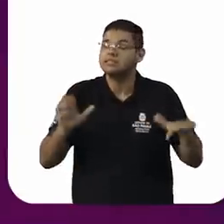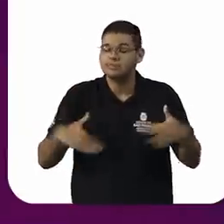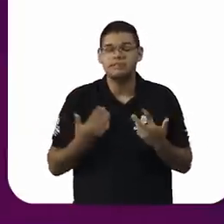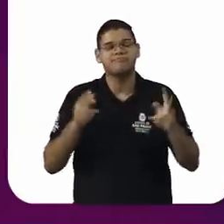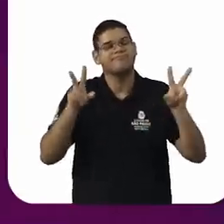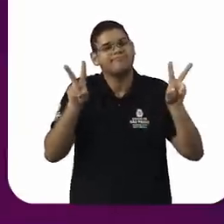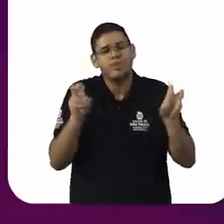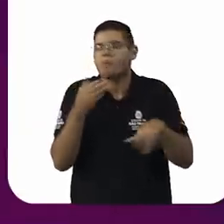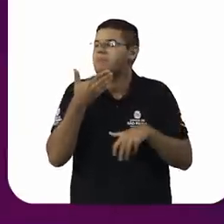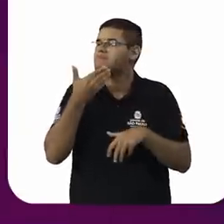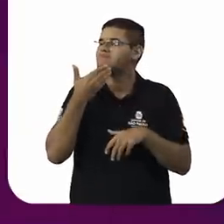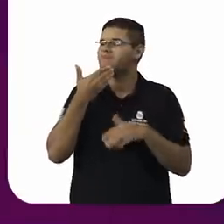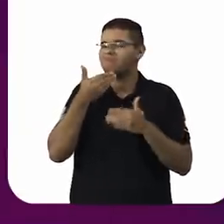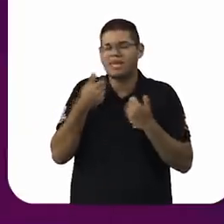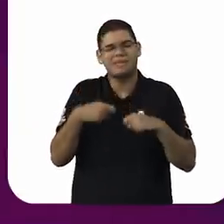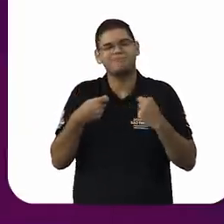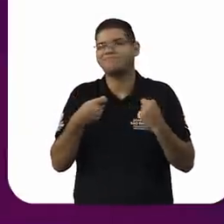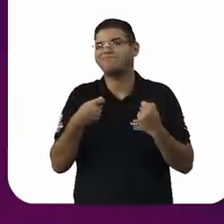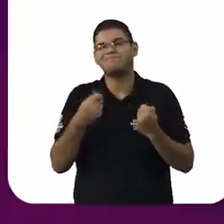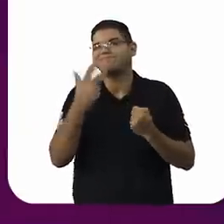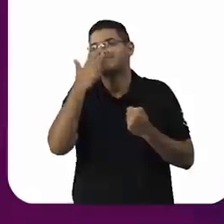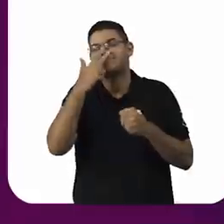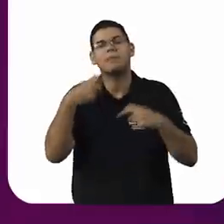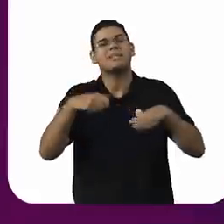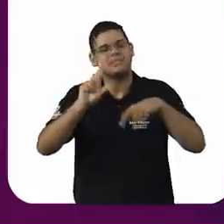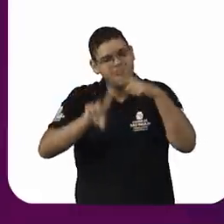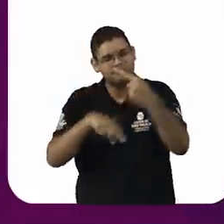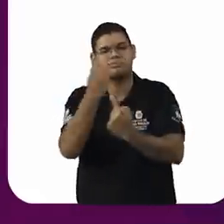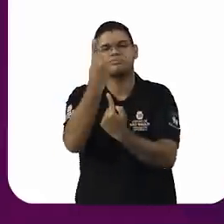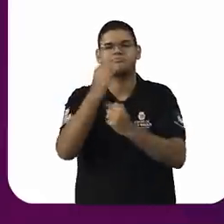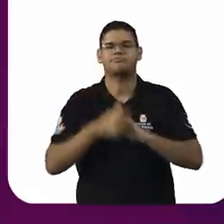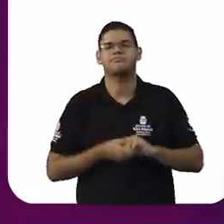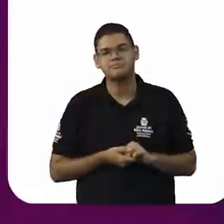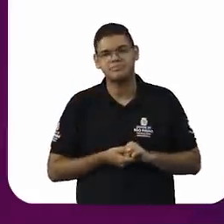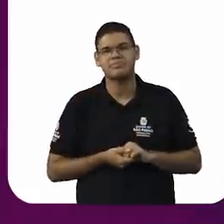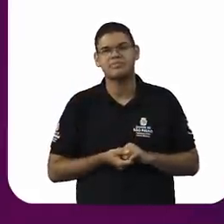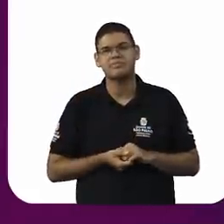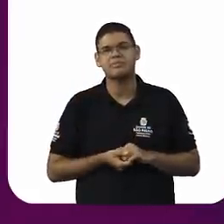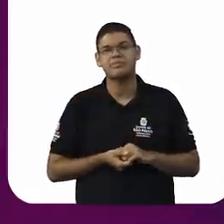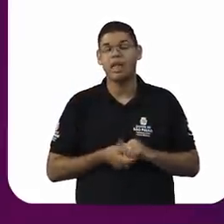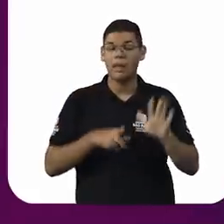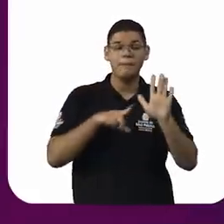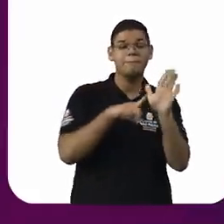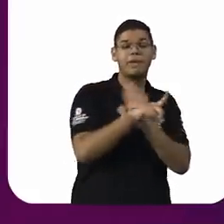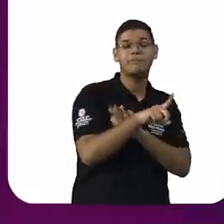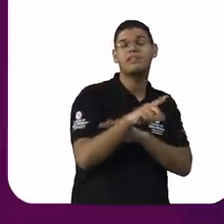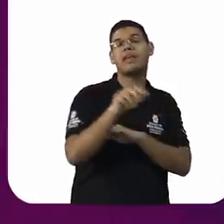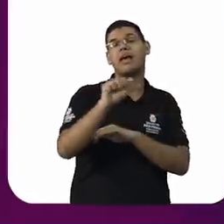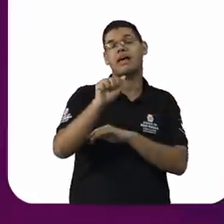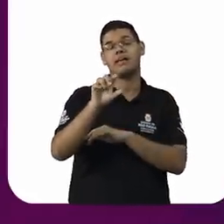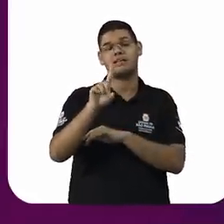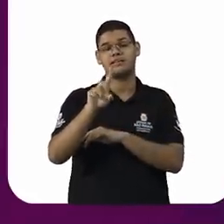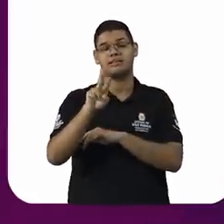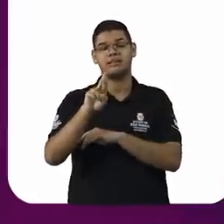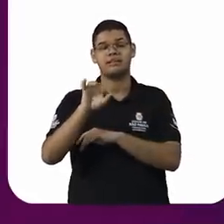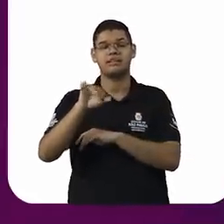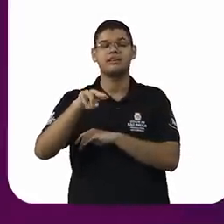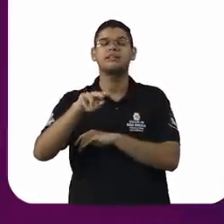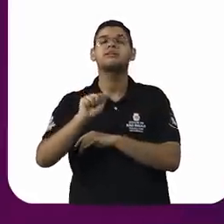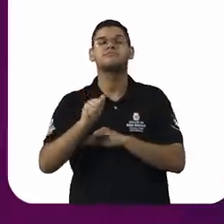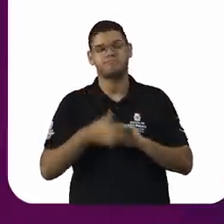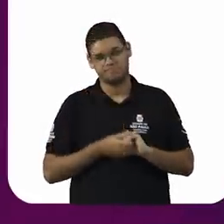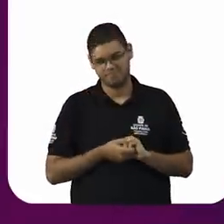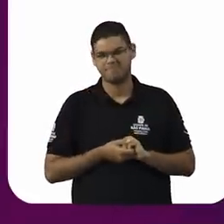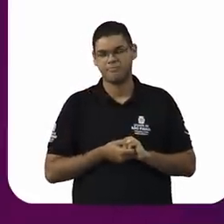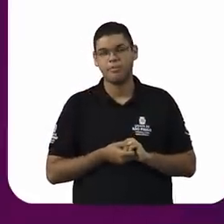Adriana, no caso do empoderamento feminino, que tem muita relação com o a doutora Adriana